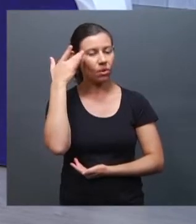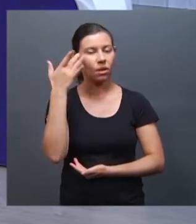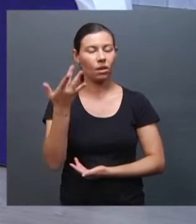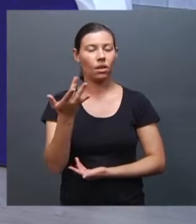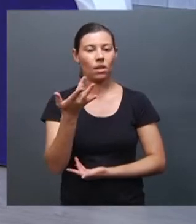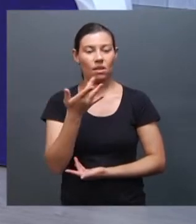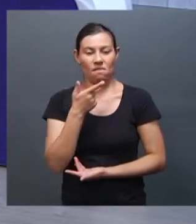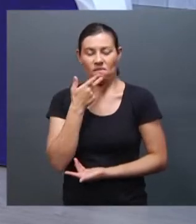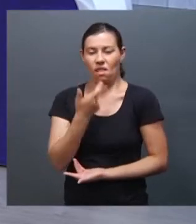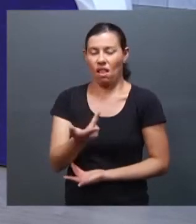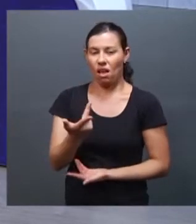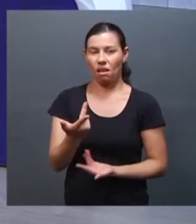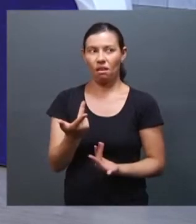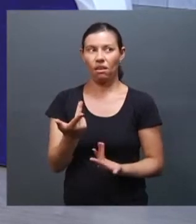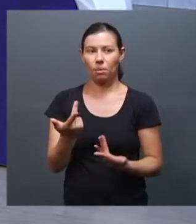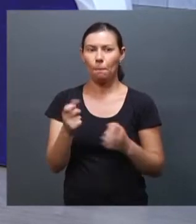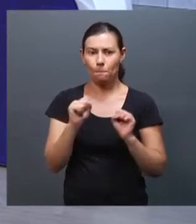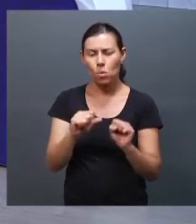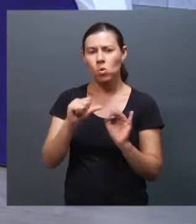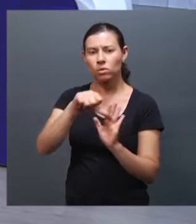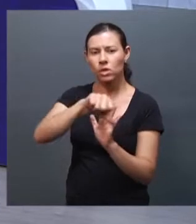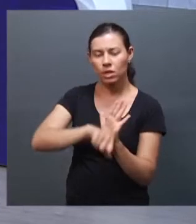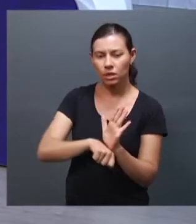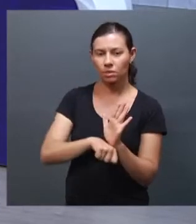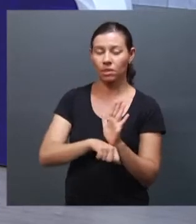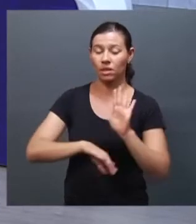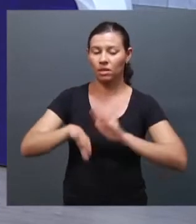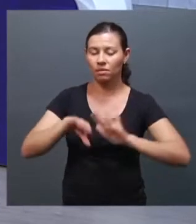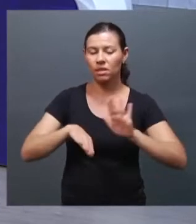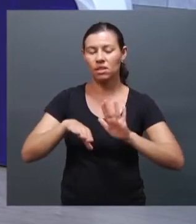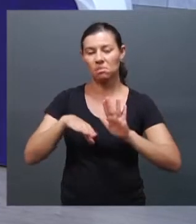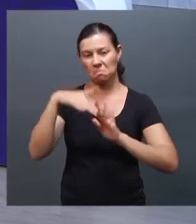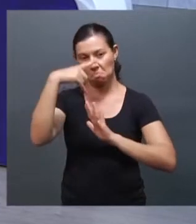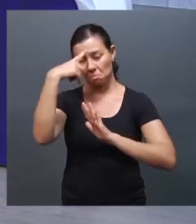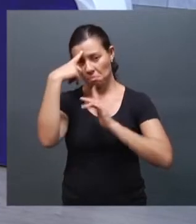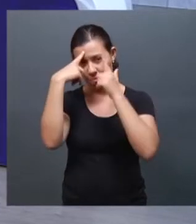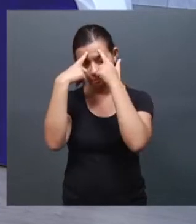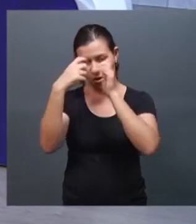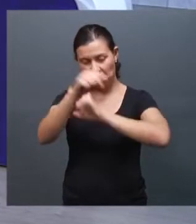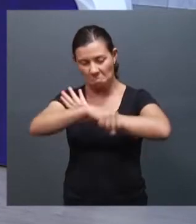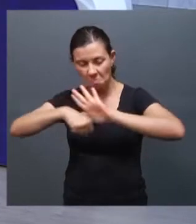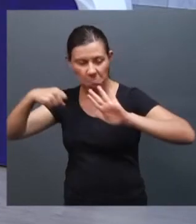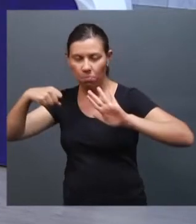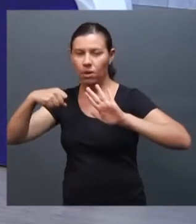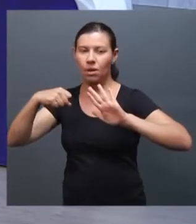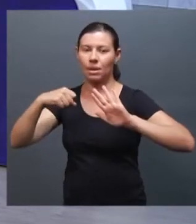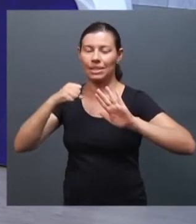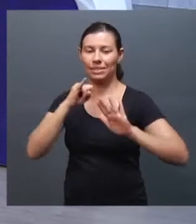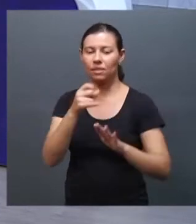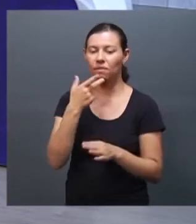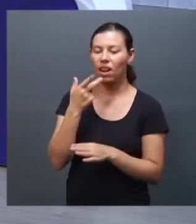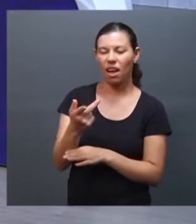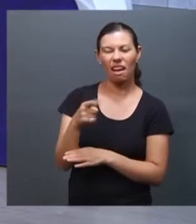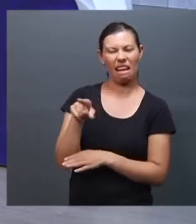falar, não é necessário só bater, agredir fisicamente, né? A fala também passa a ser um crime. Como é que é